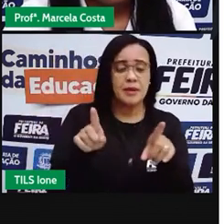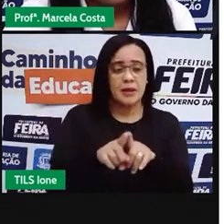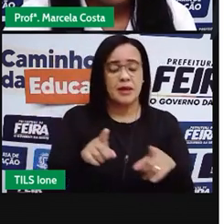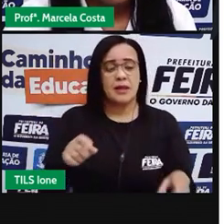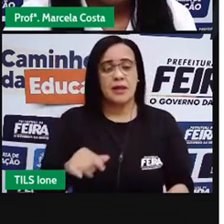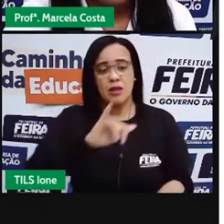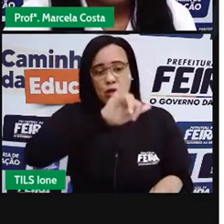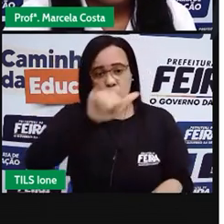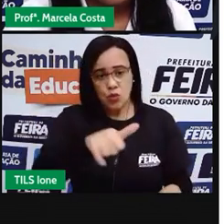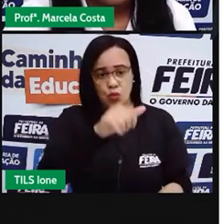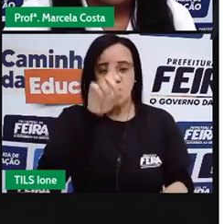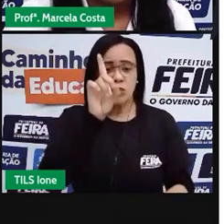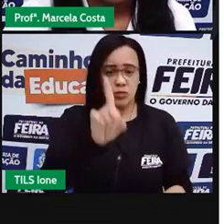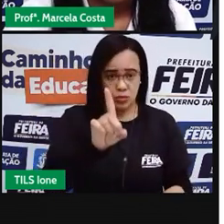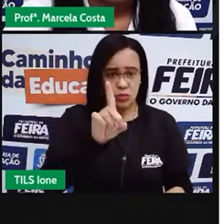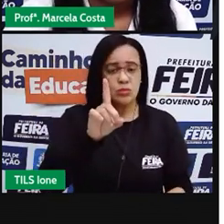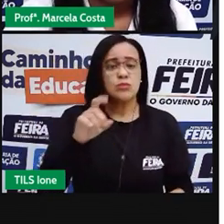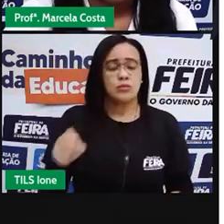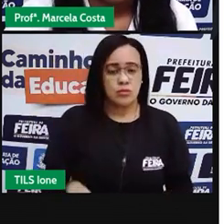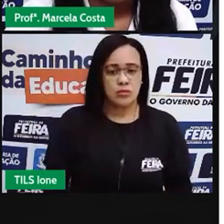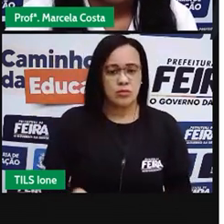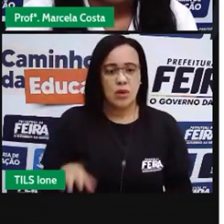essa cor azul mais clara.